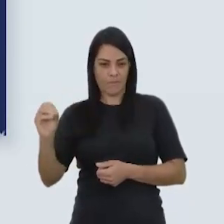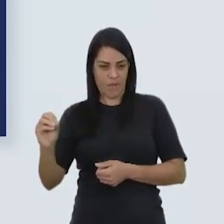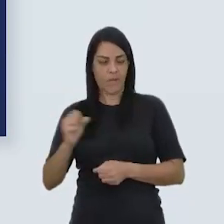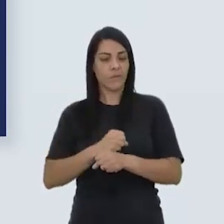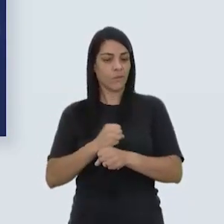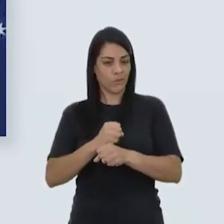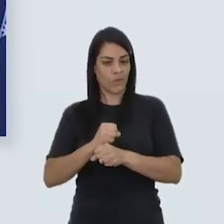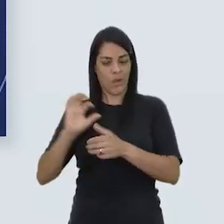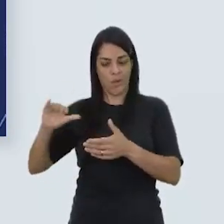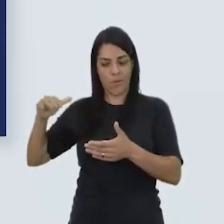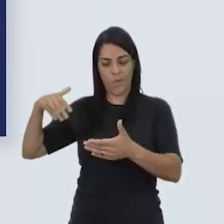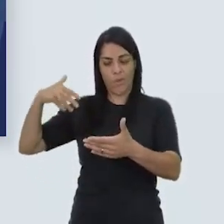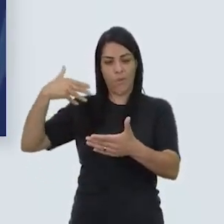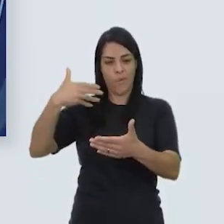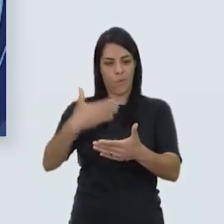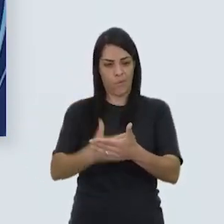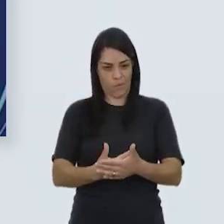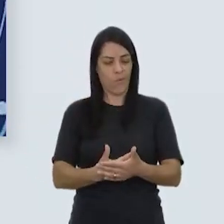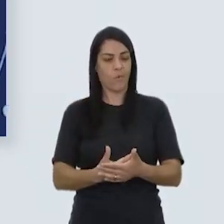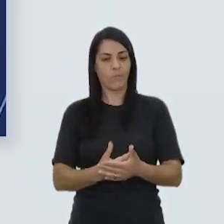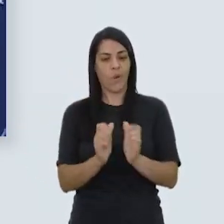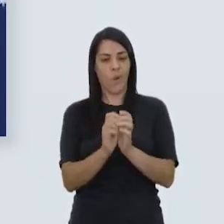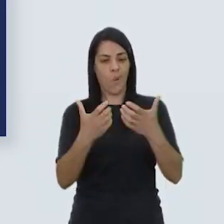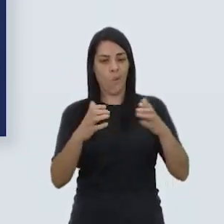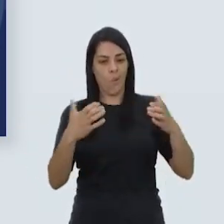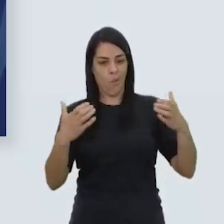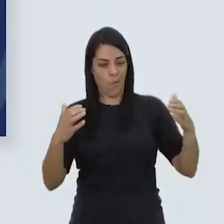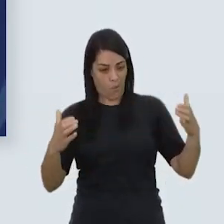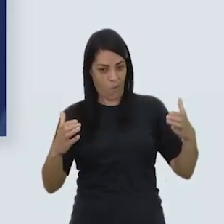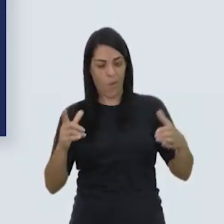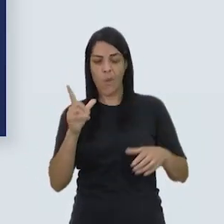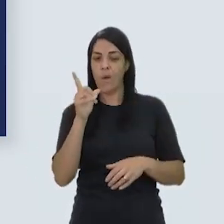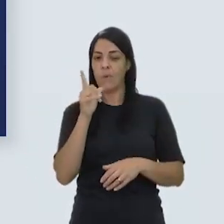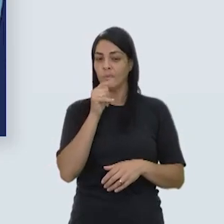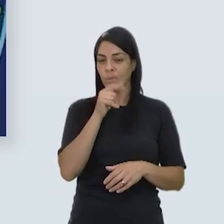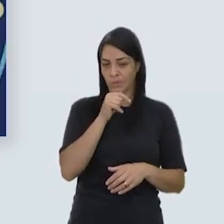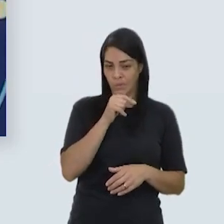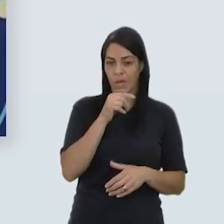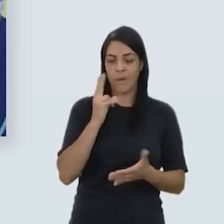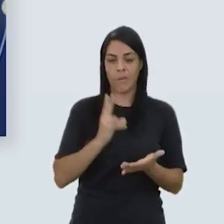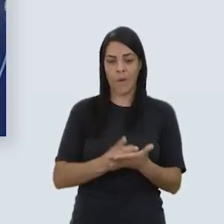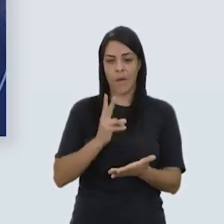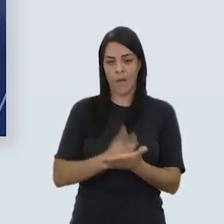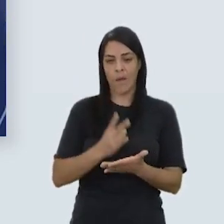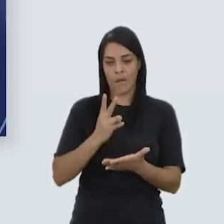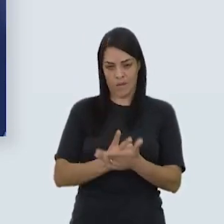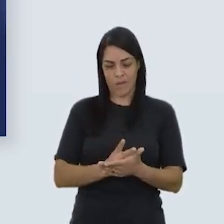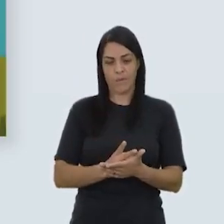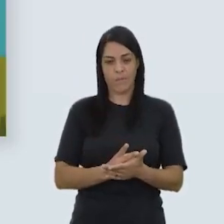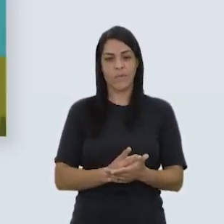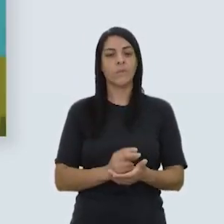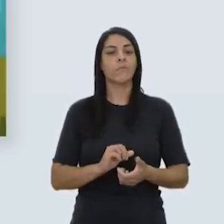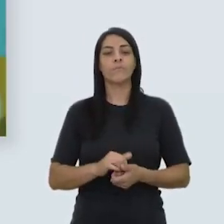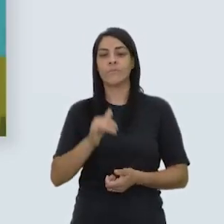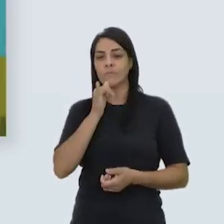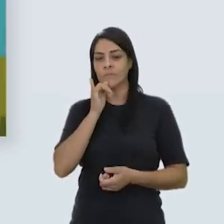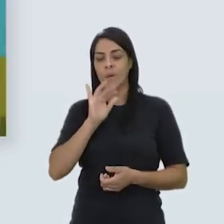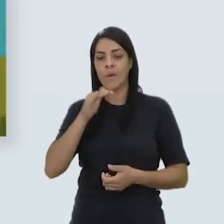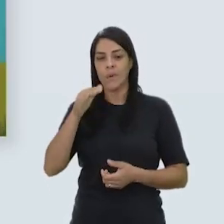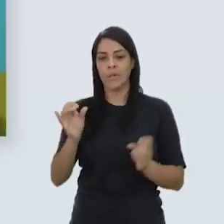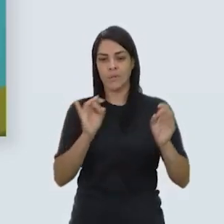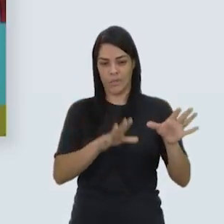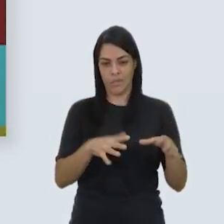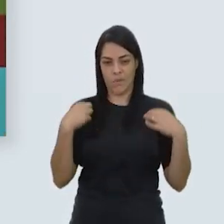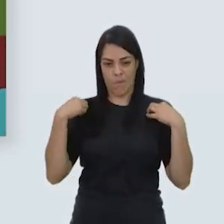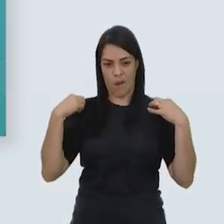cá, o volume de água é sempre o mesmo, porque ela passa por ciclos contínuos de renovação. Veja esse exemplo. Quando deixamos uma roupa